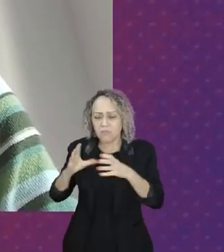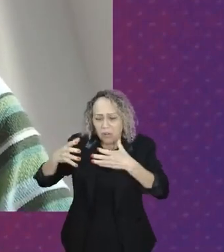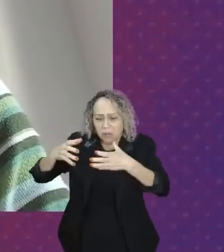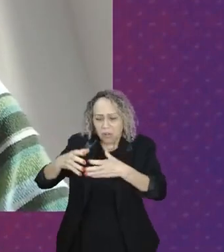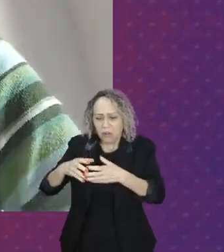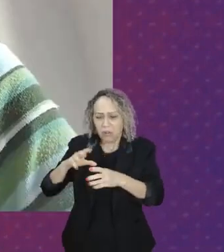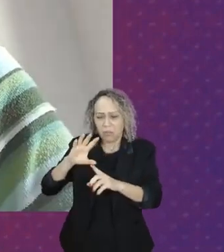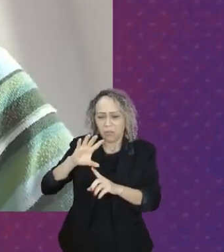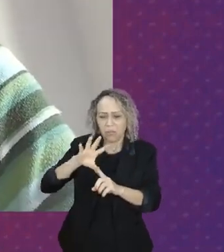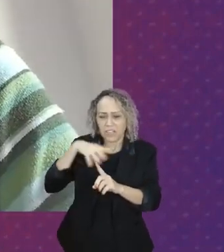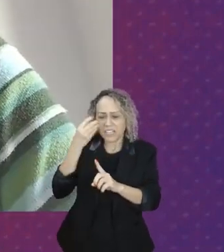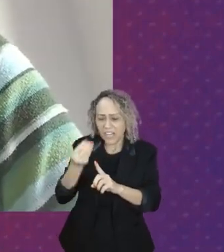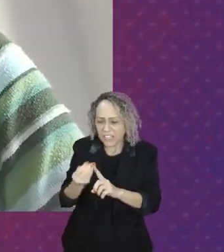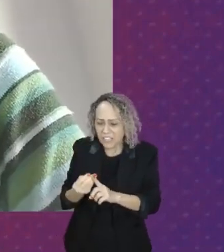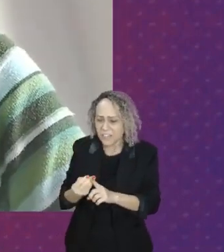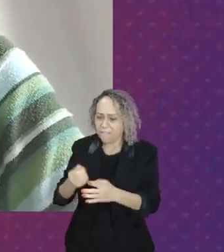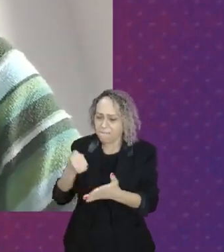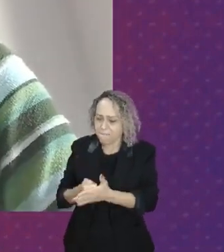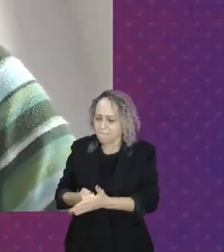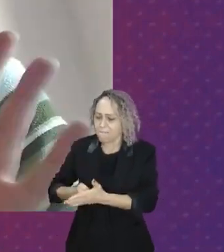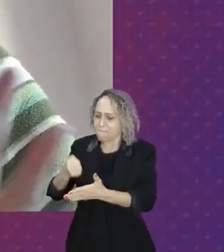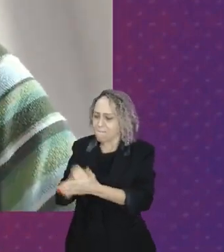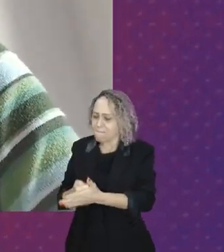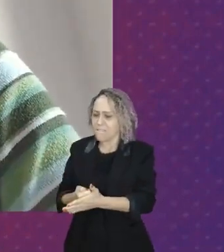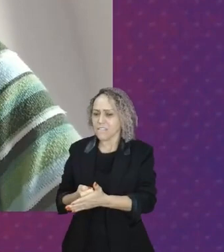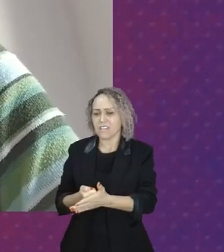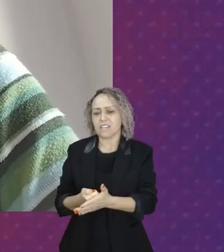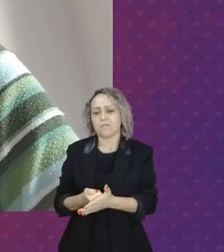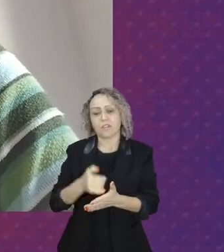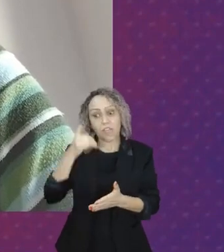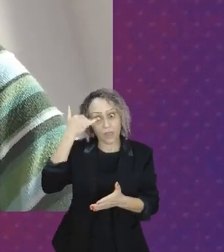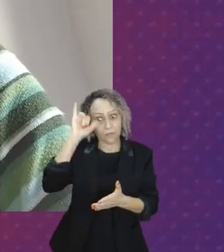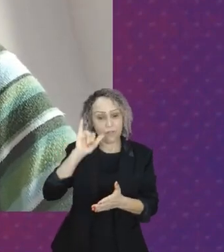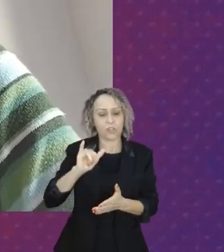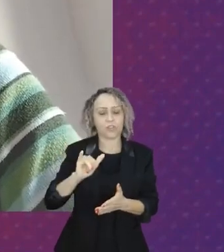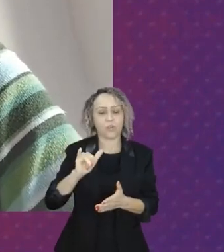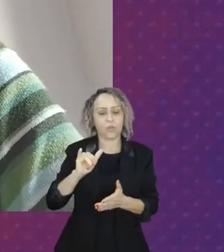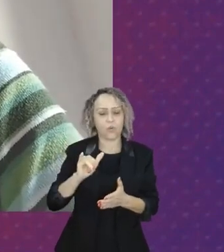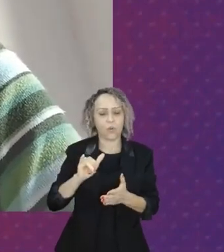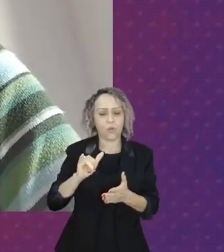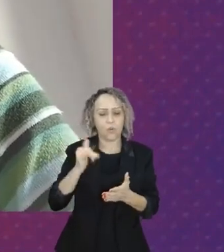manter o MINC. E, no governo desse cara que eu não gosto nem de falar o nome,